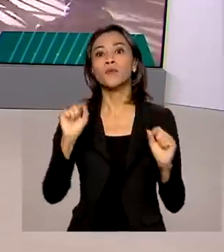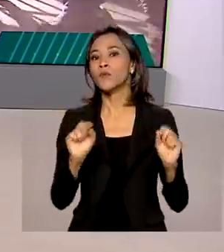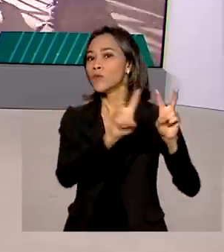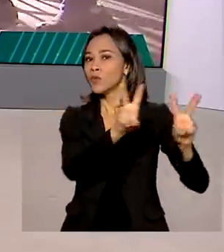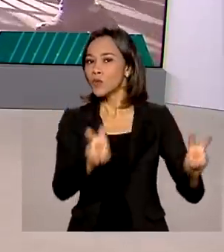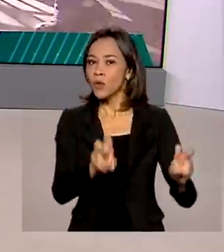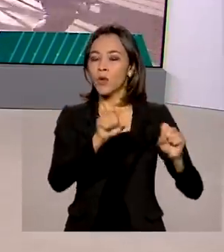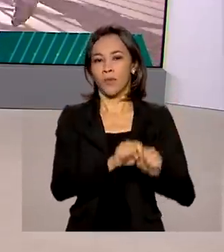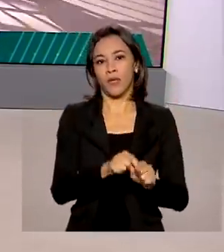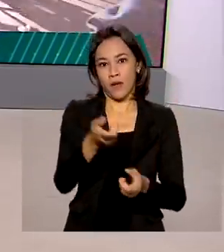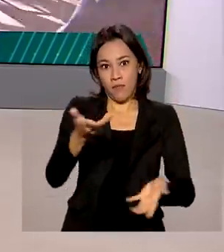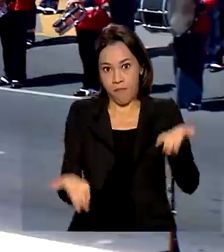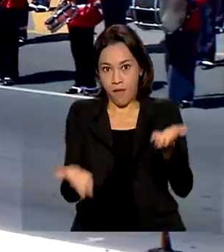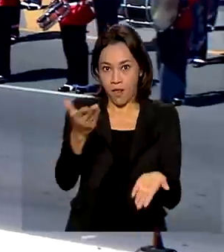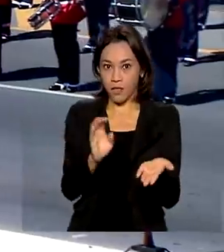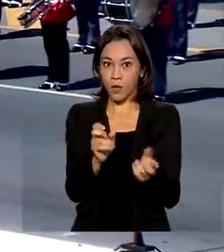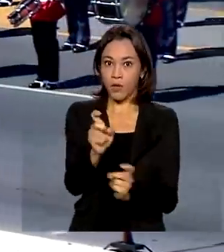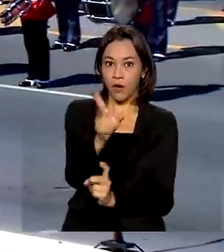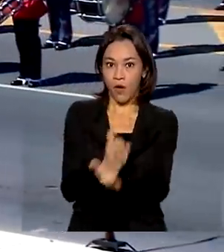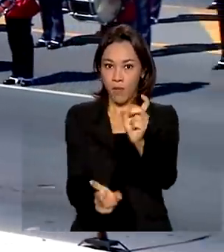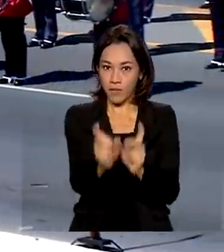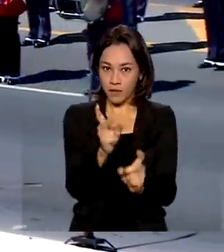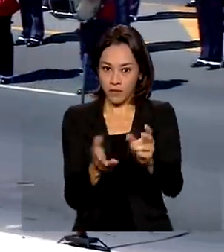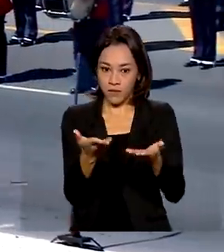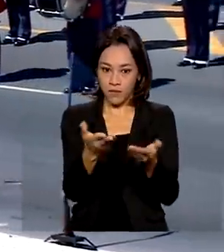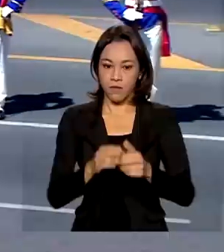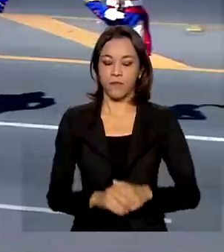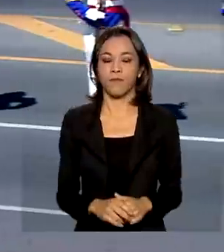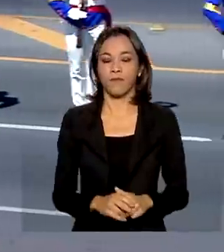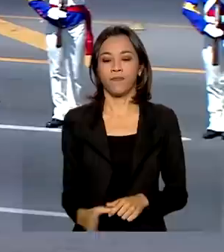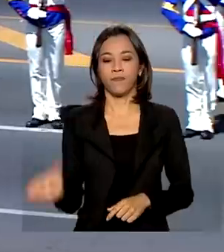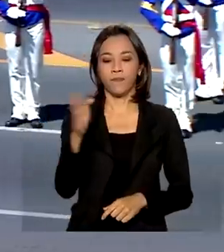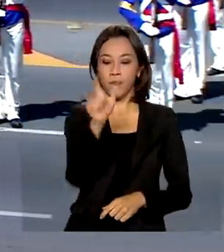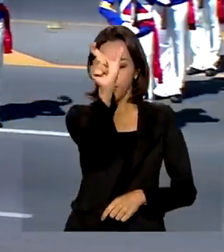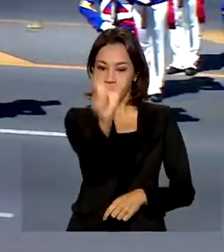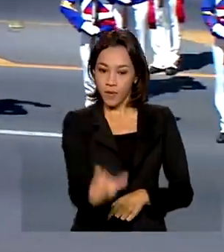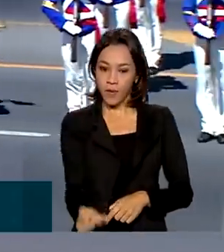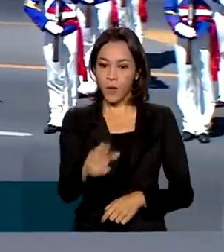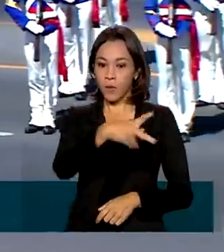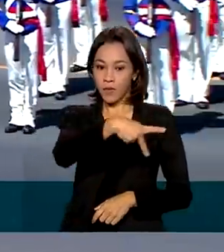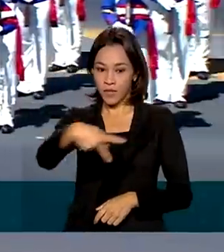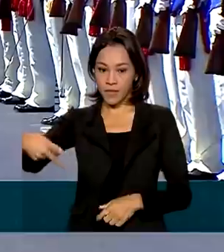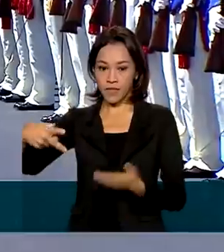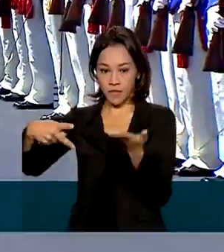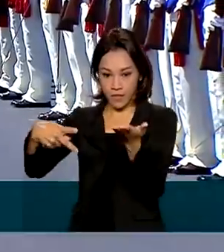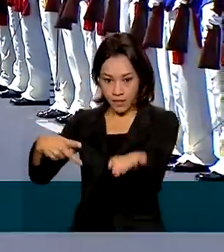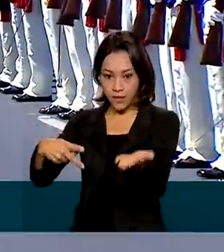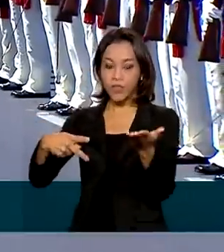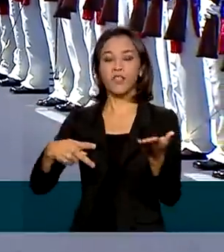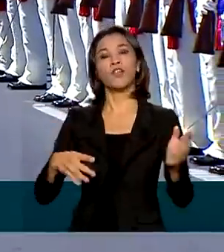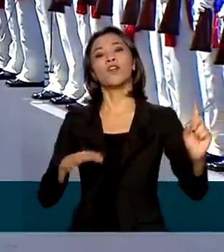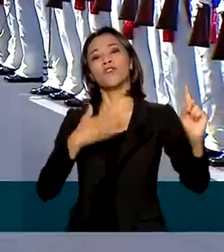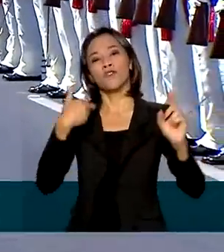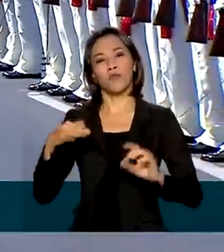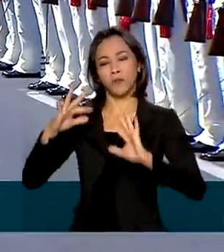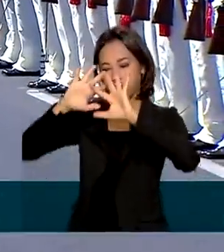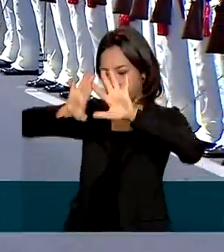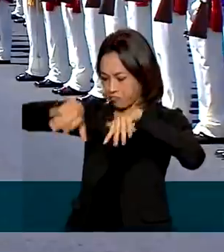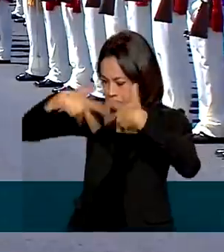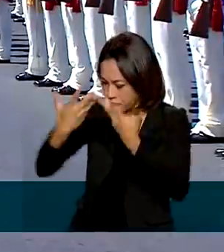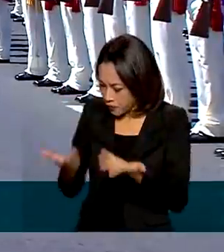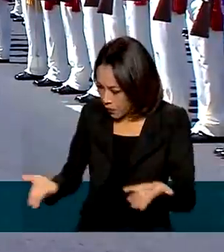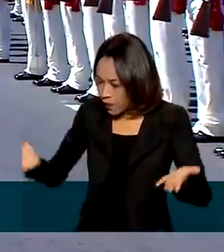como balança comercial. O presidente Umaro Sissoko, em Balô, foi recebido com honras